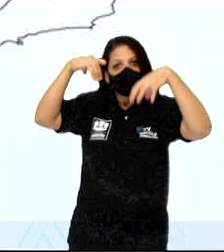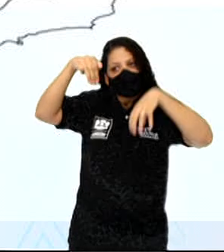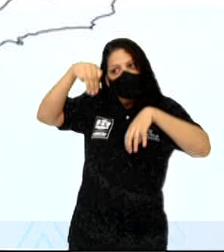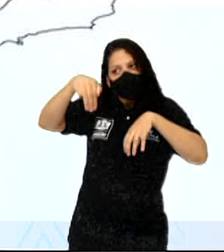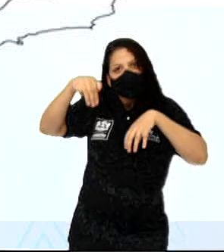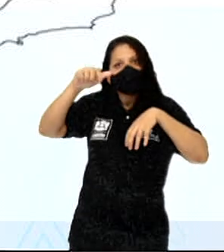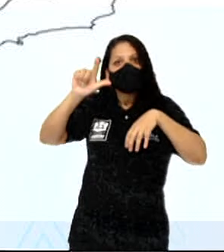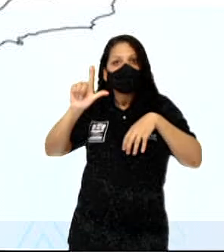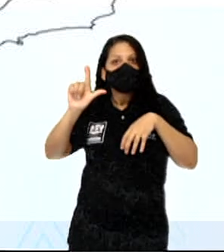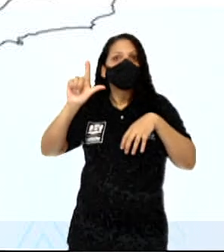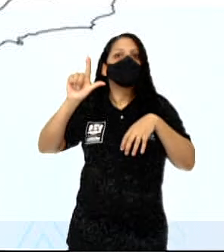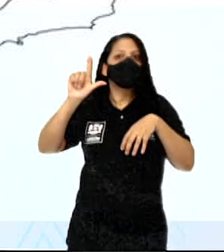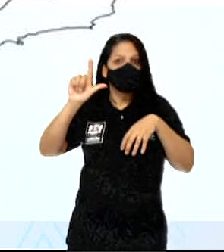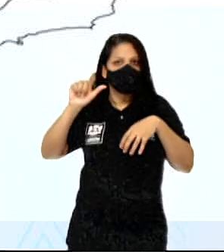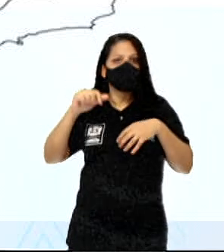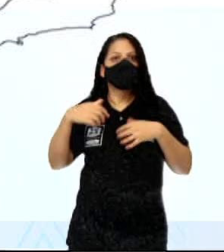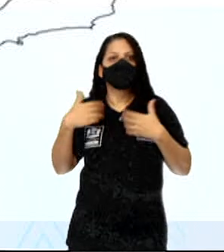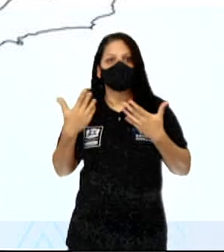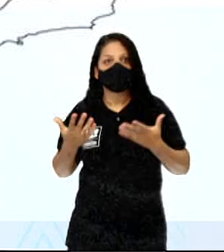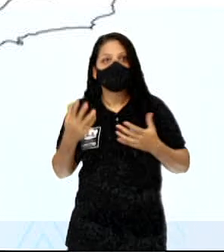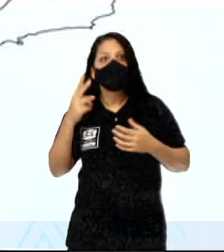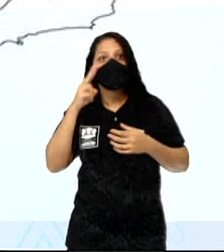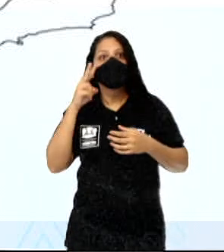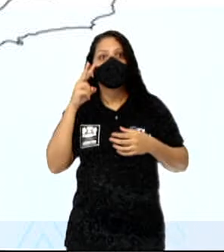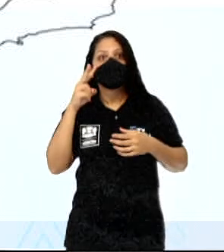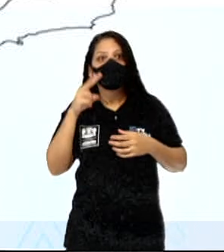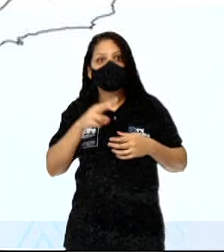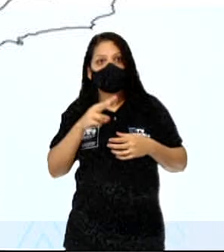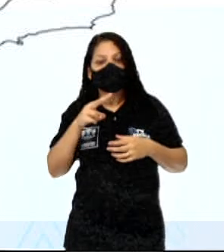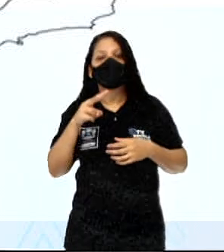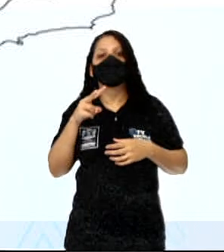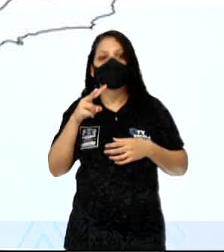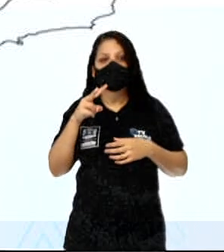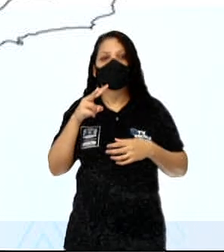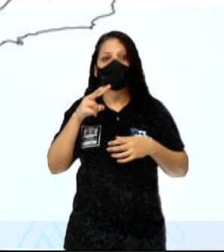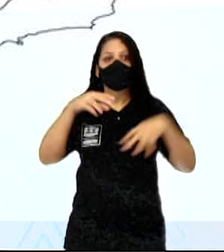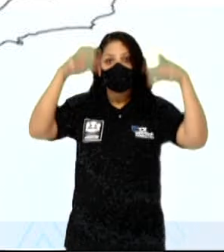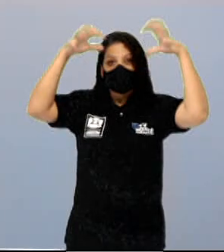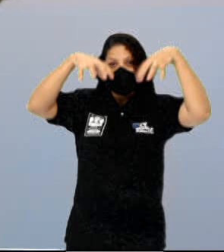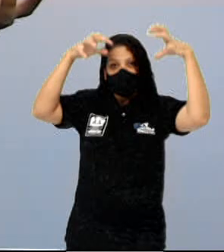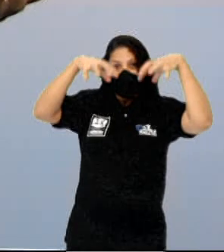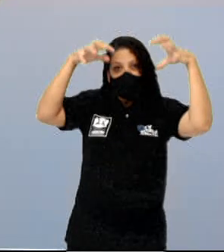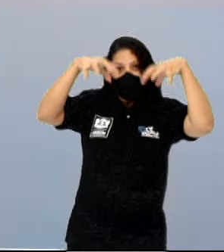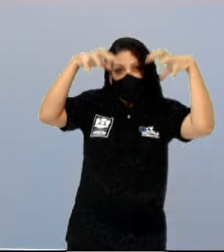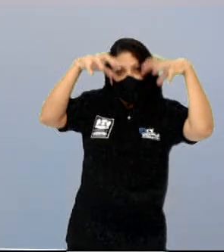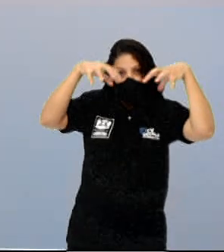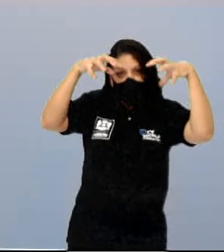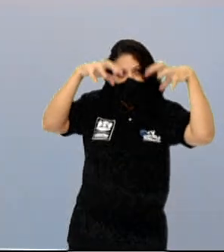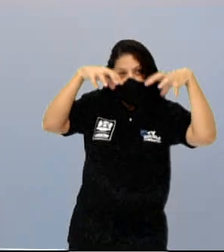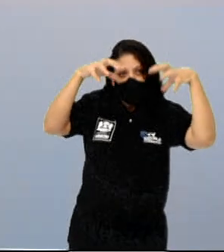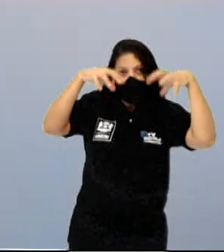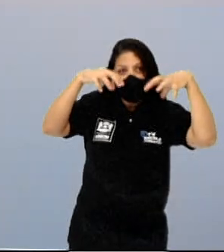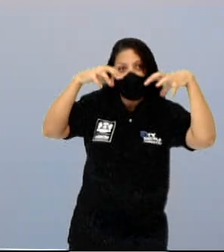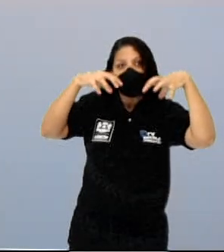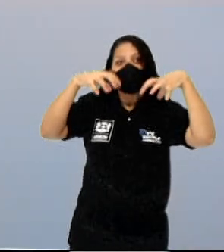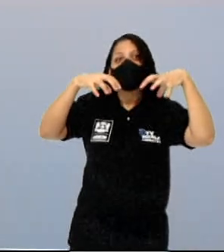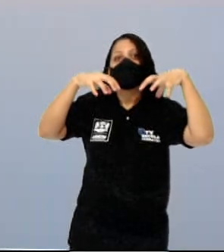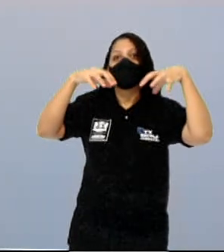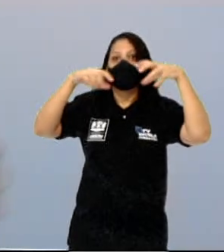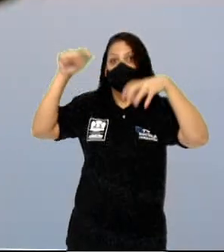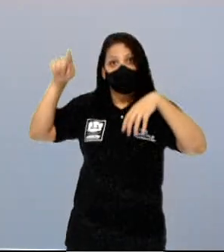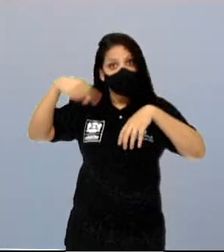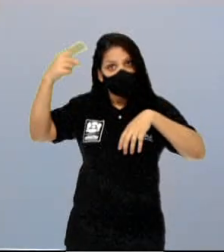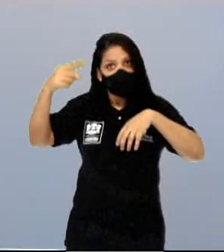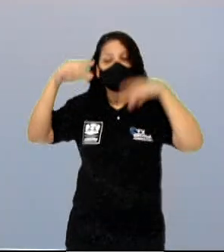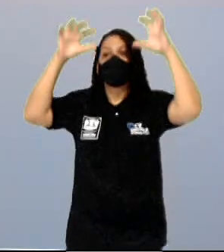todos os meses do ano choveu muito. E quando não choveu muito, choveu muito, muito, muito.